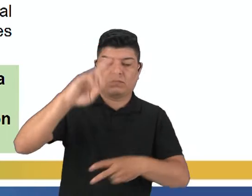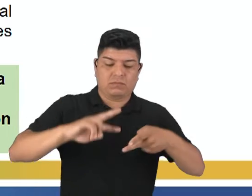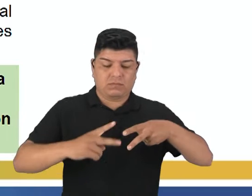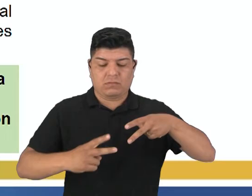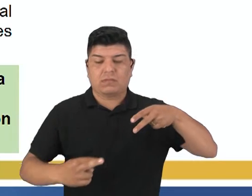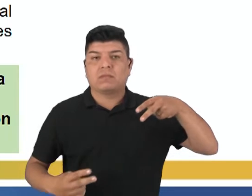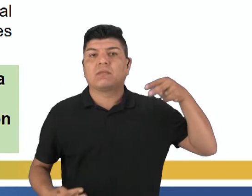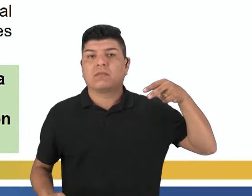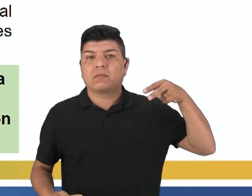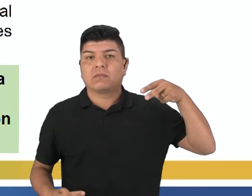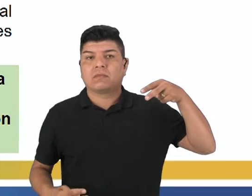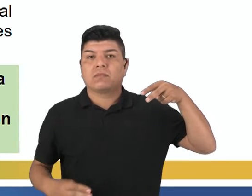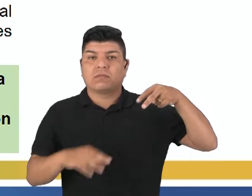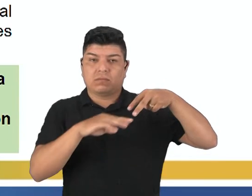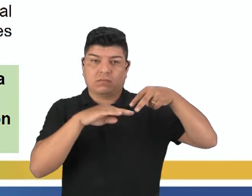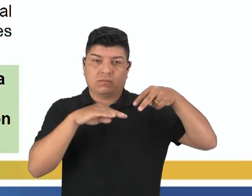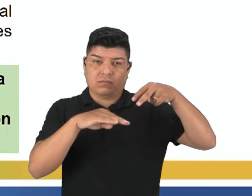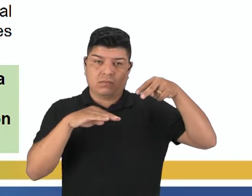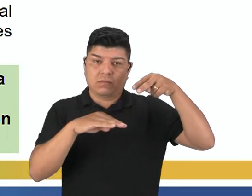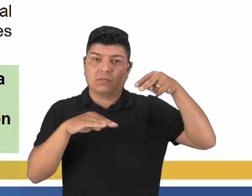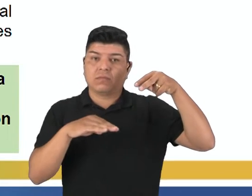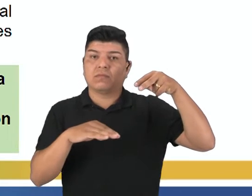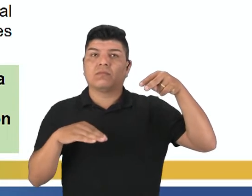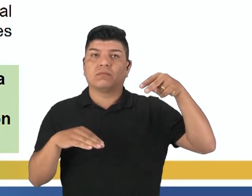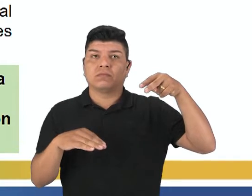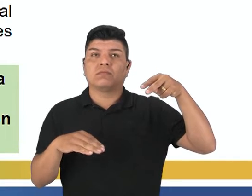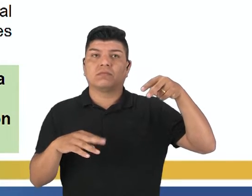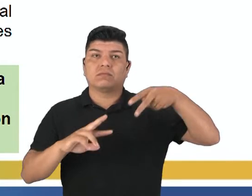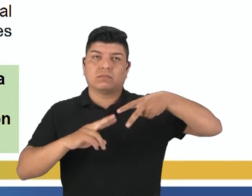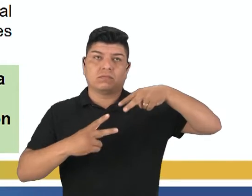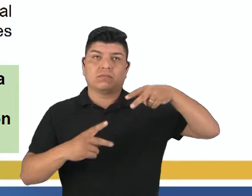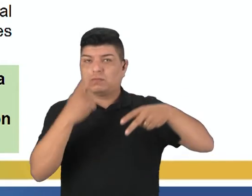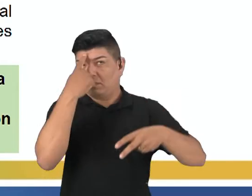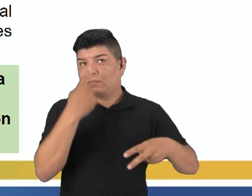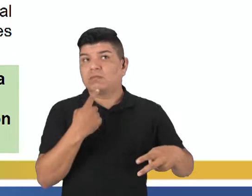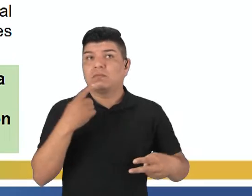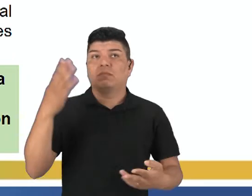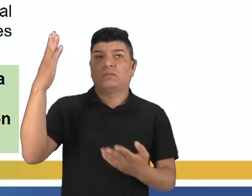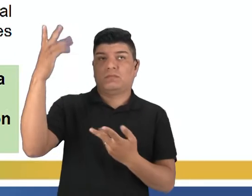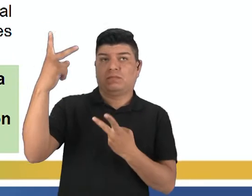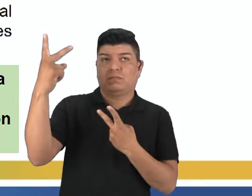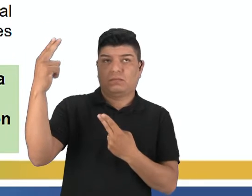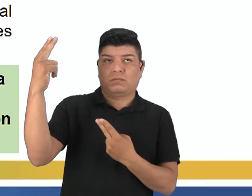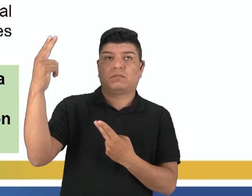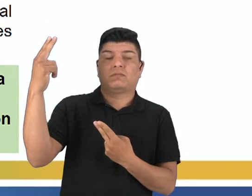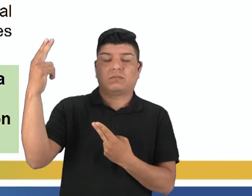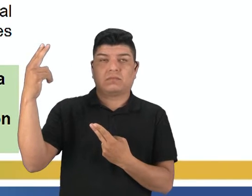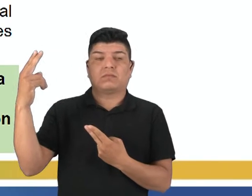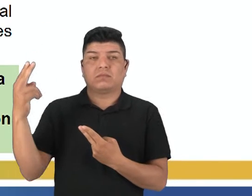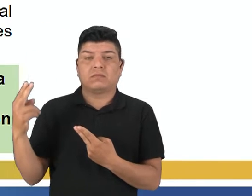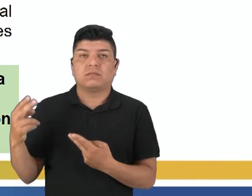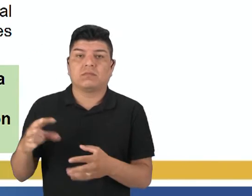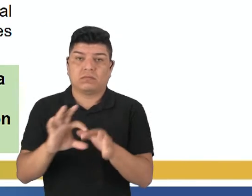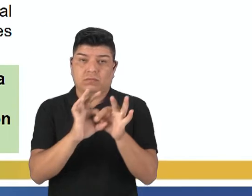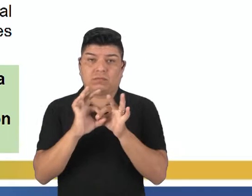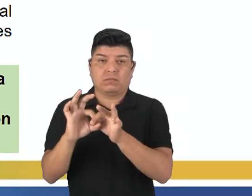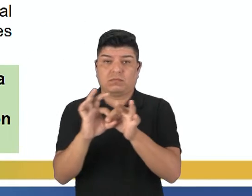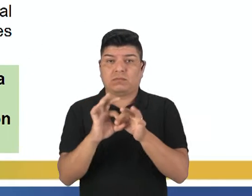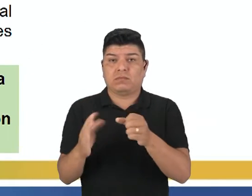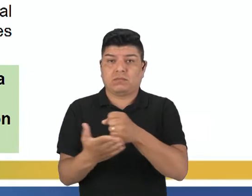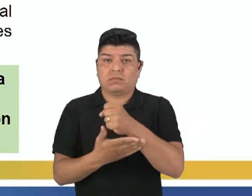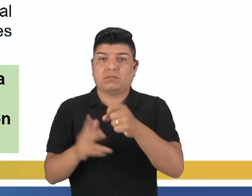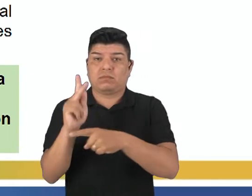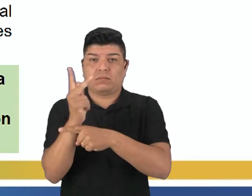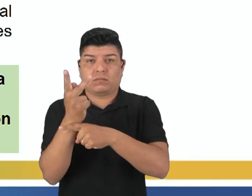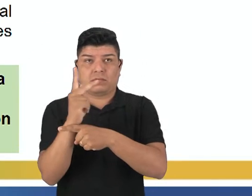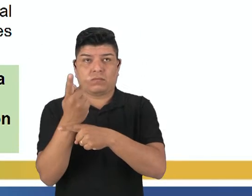do DNA. Essa cadeia, né, essas cadeias, né, elas estão ligadas pelas bases nitrogenadas. Esse modelo que vocês estão